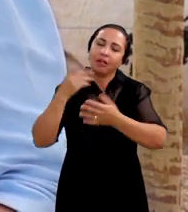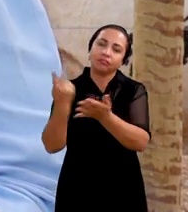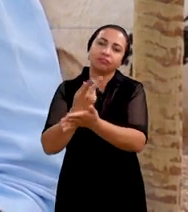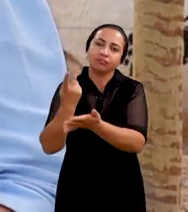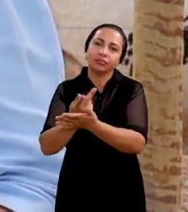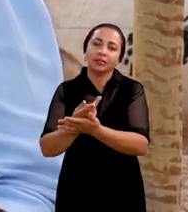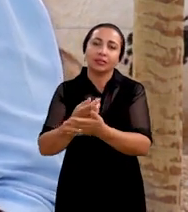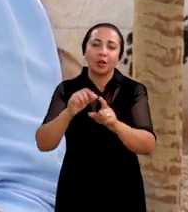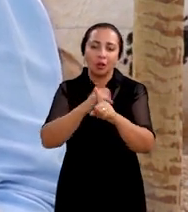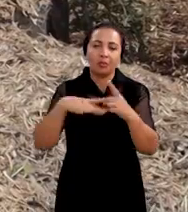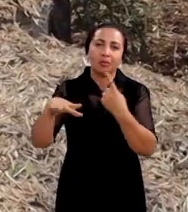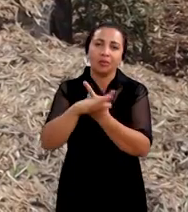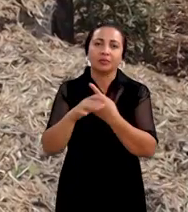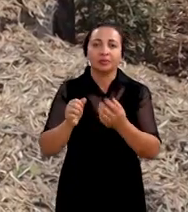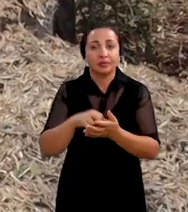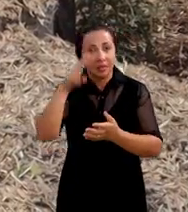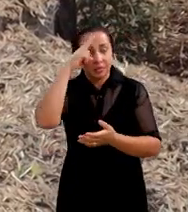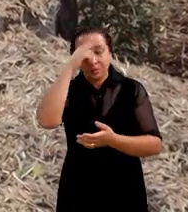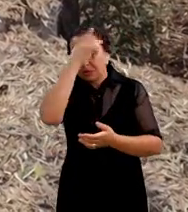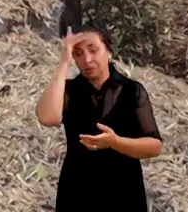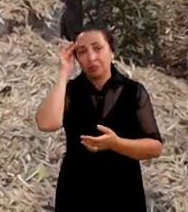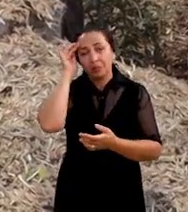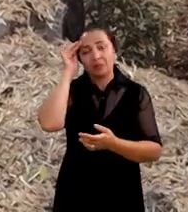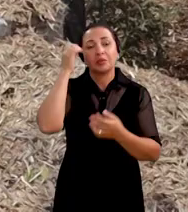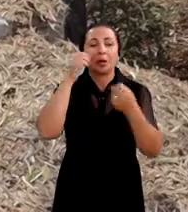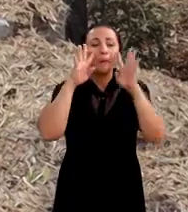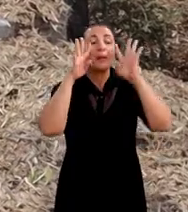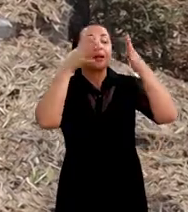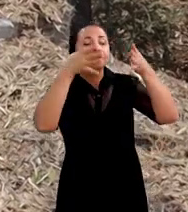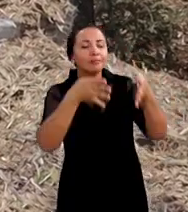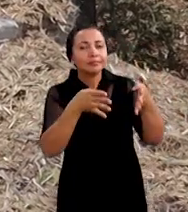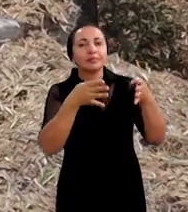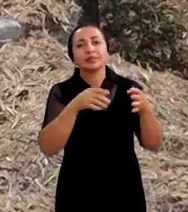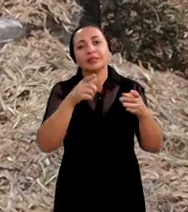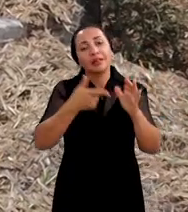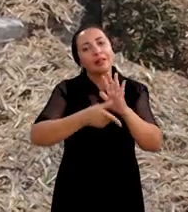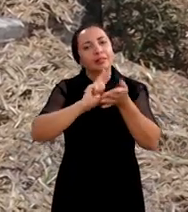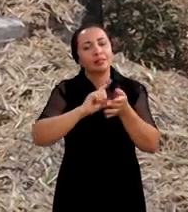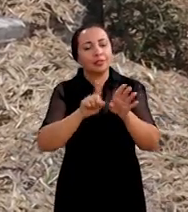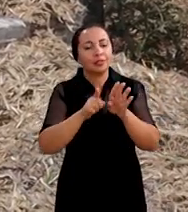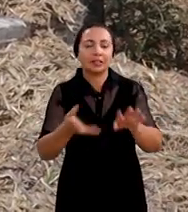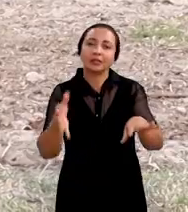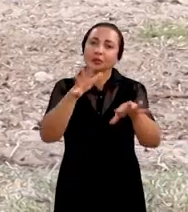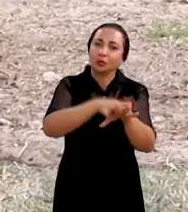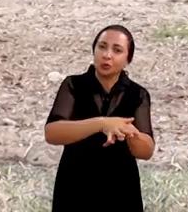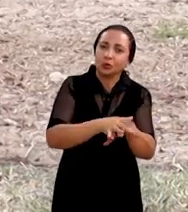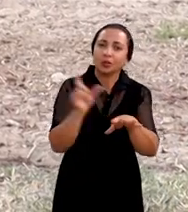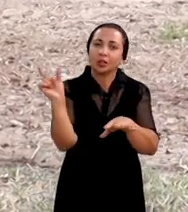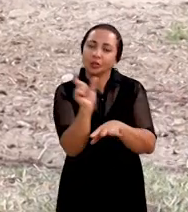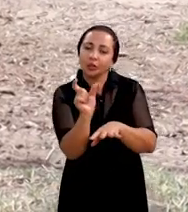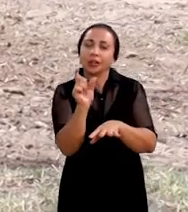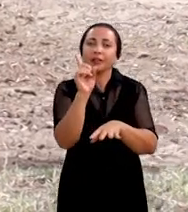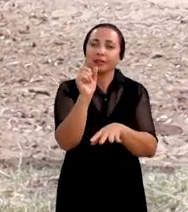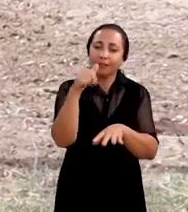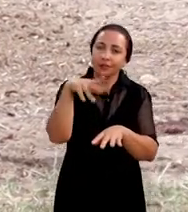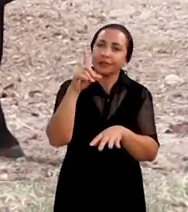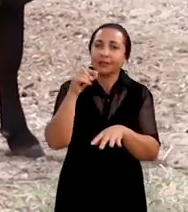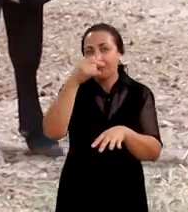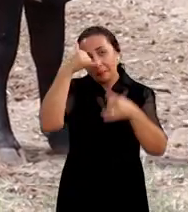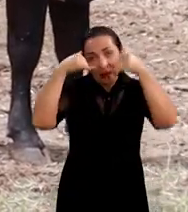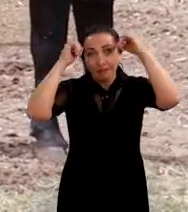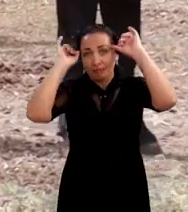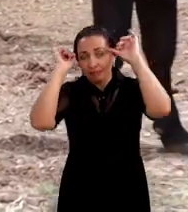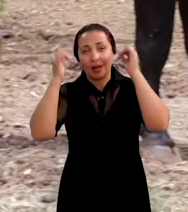de maneira incorreta no meio ambiente lembrando que o produtor ele tem que se atentar antes de fazer a inclusão da torta de Dendê em dieta para